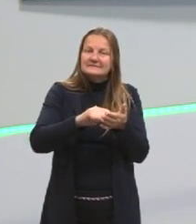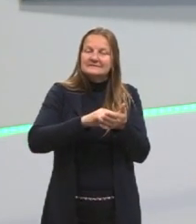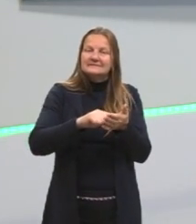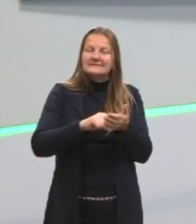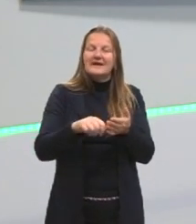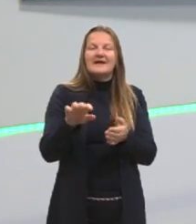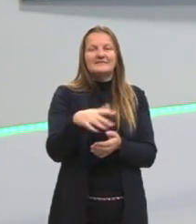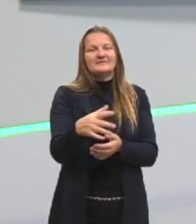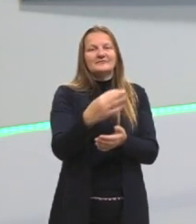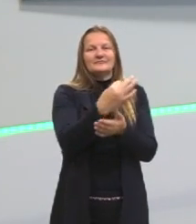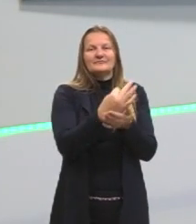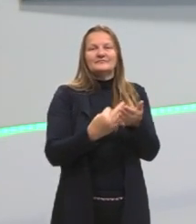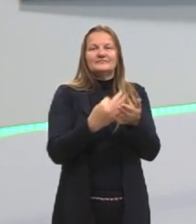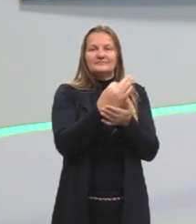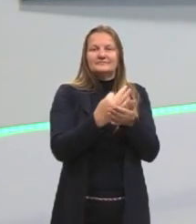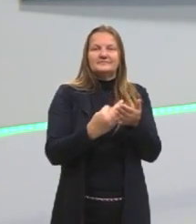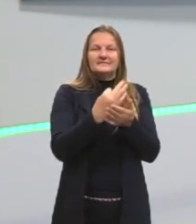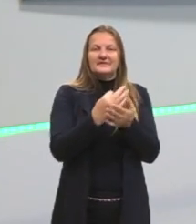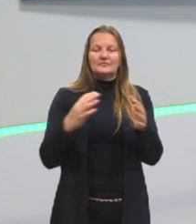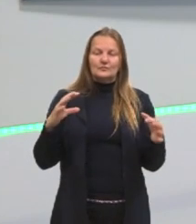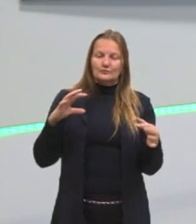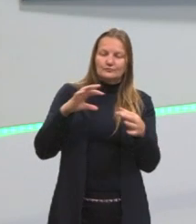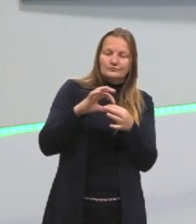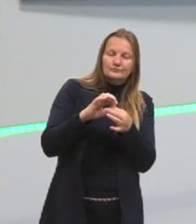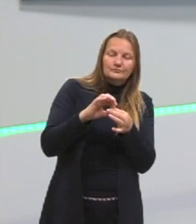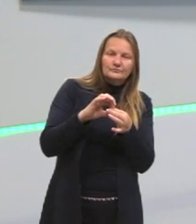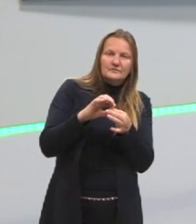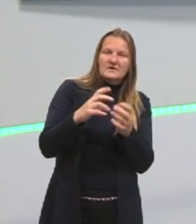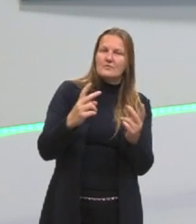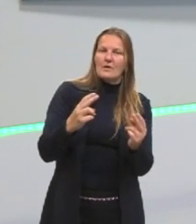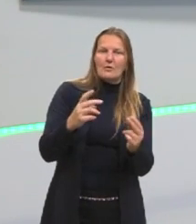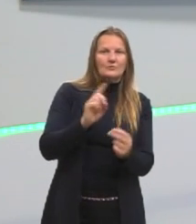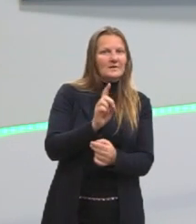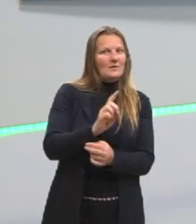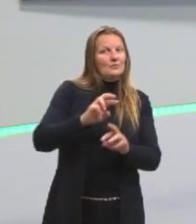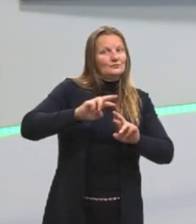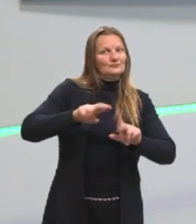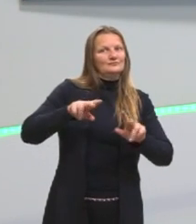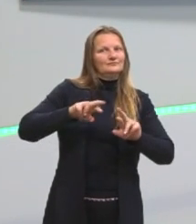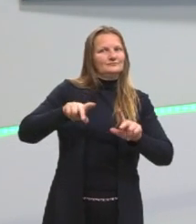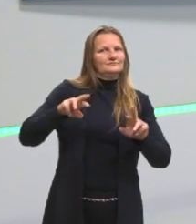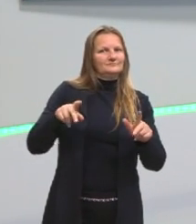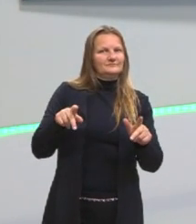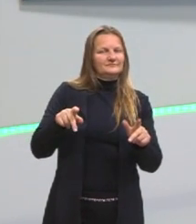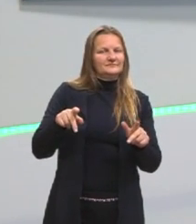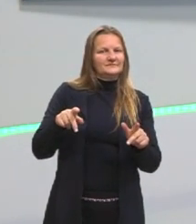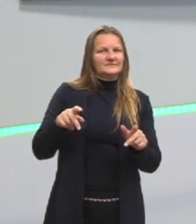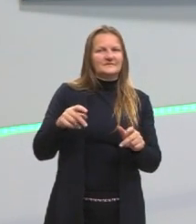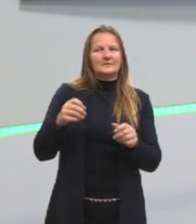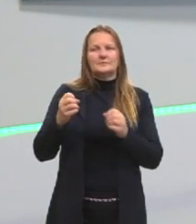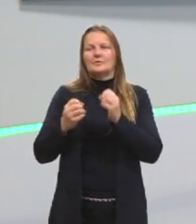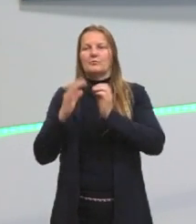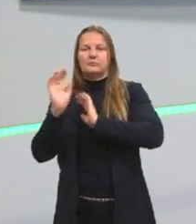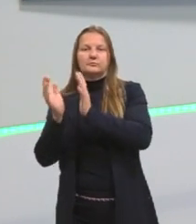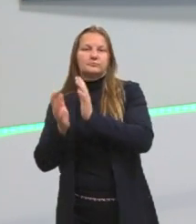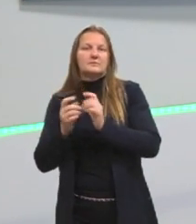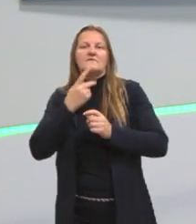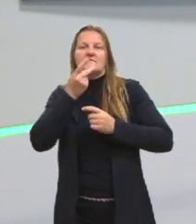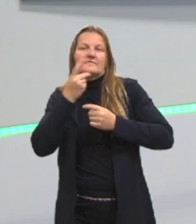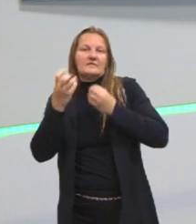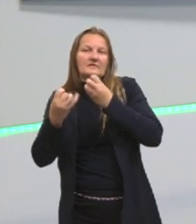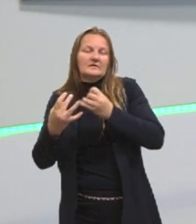texto da oralidade é o mesmo texto da escrita. Então, as pausas são diferentes.